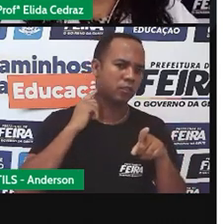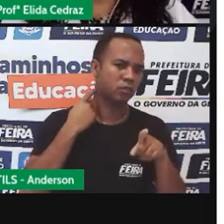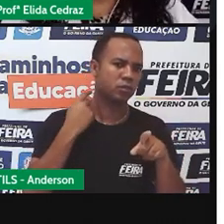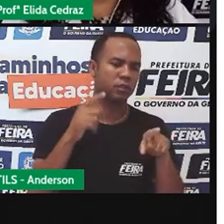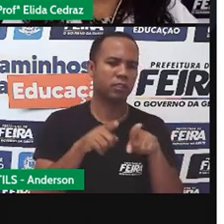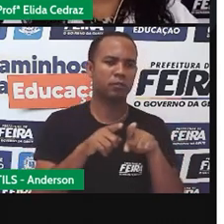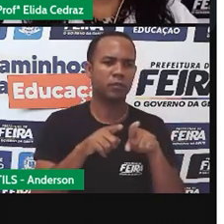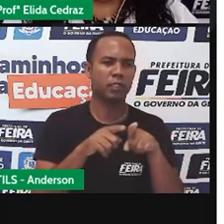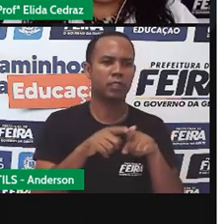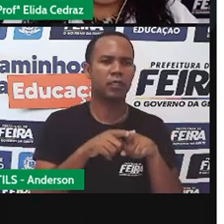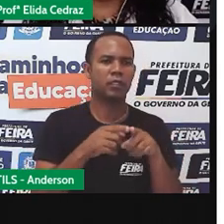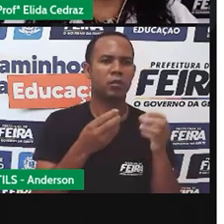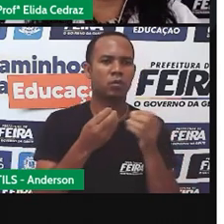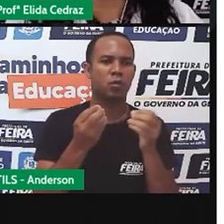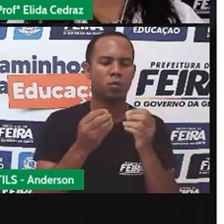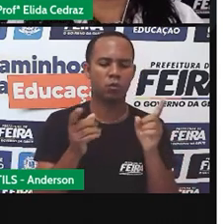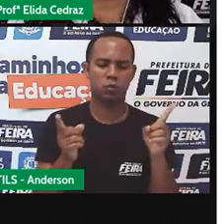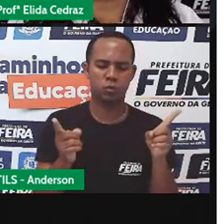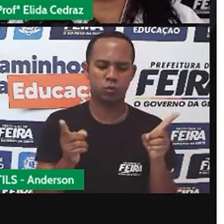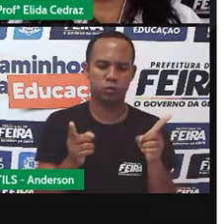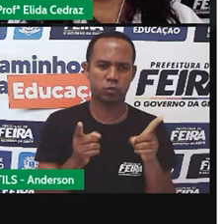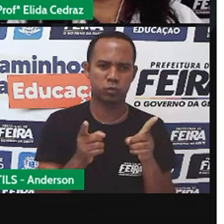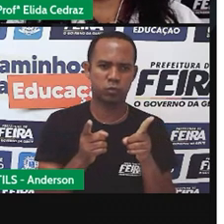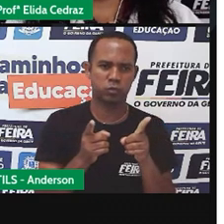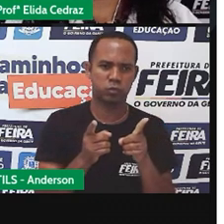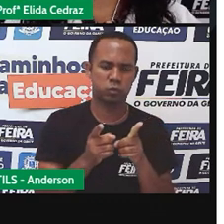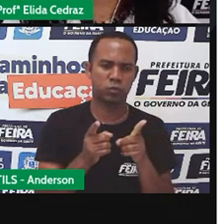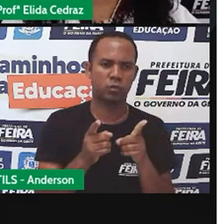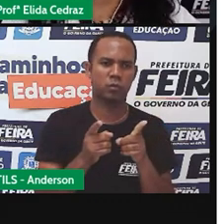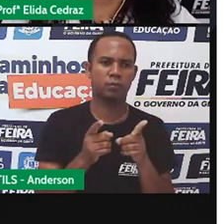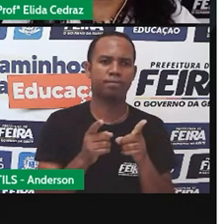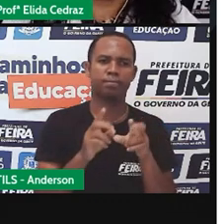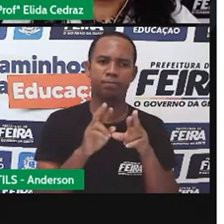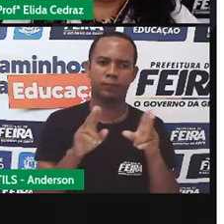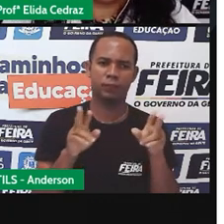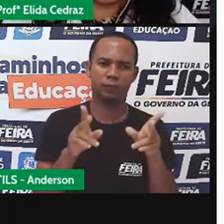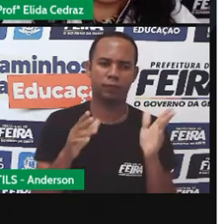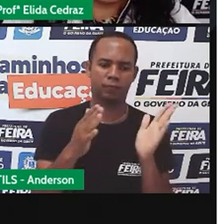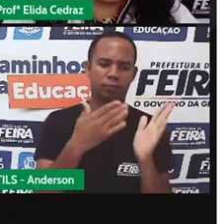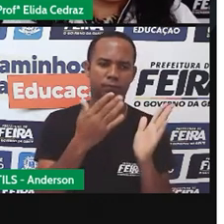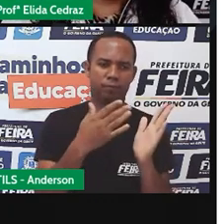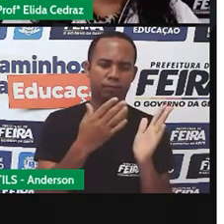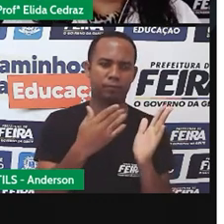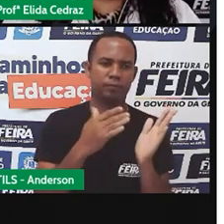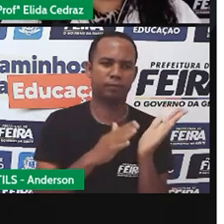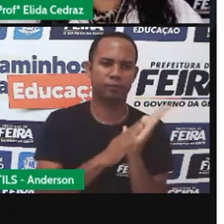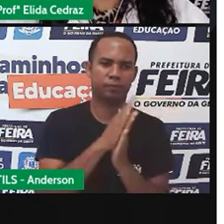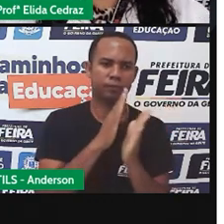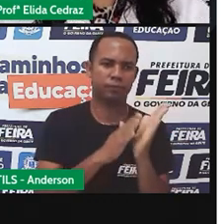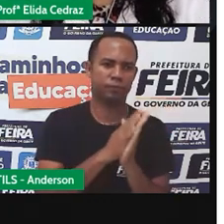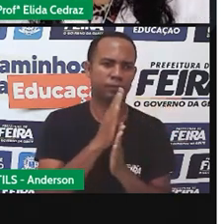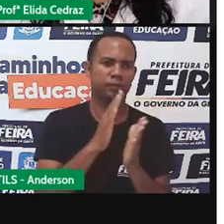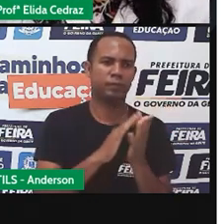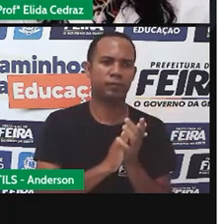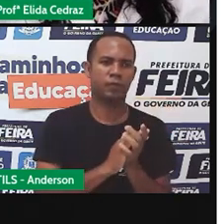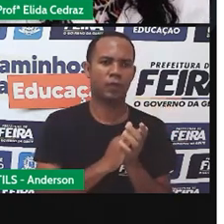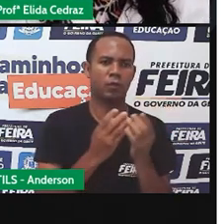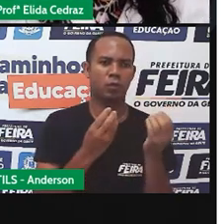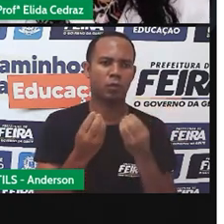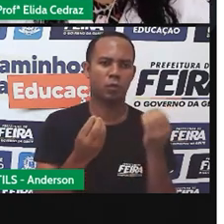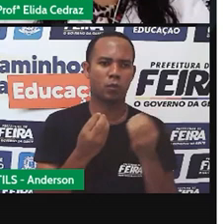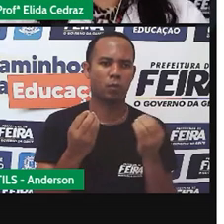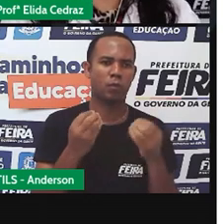obrigado a reduzir o seu formato e a quantidade de páginas impressas. O jornal, tanto ele era